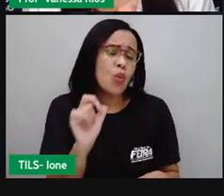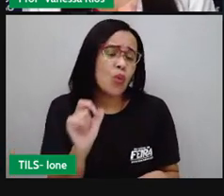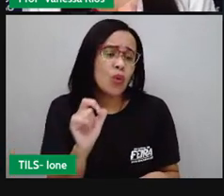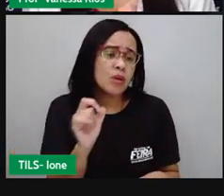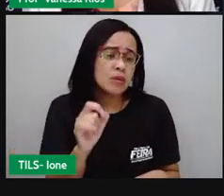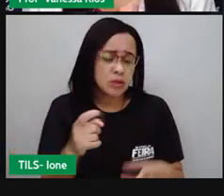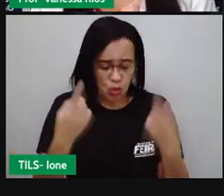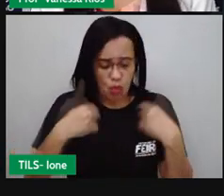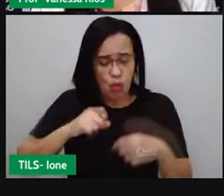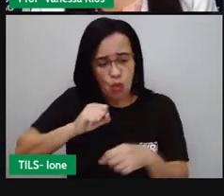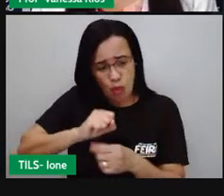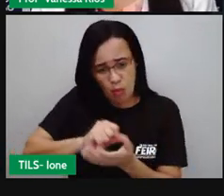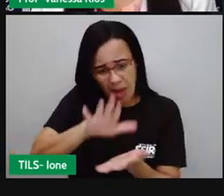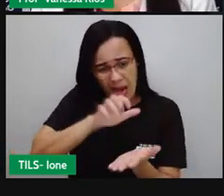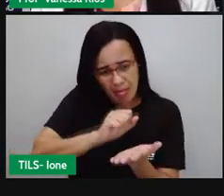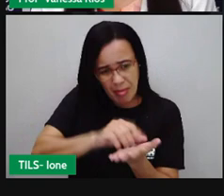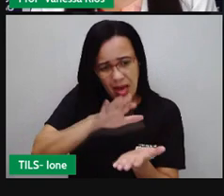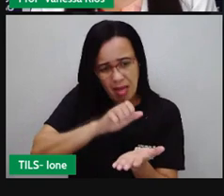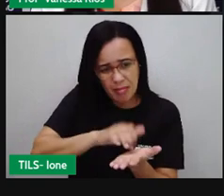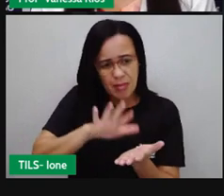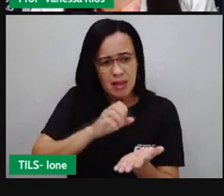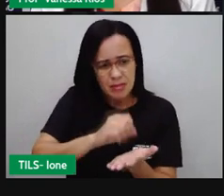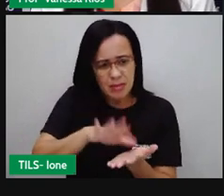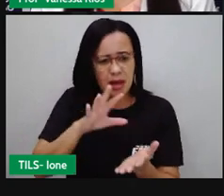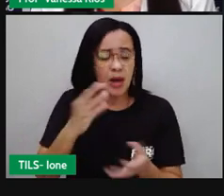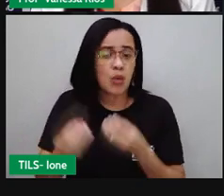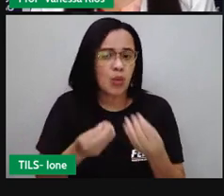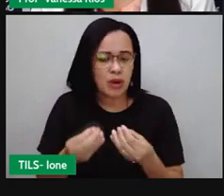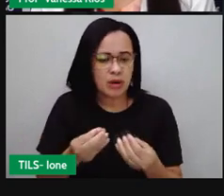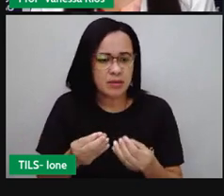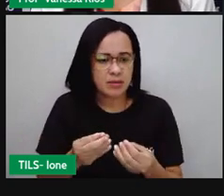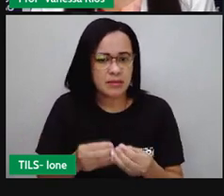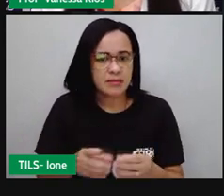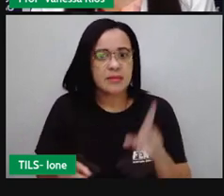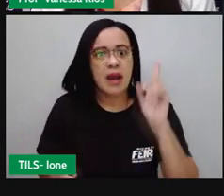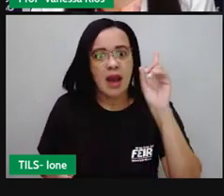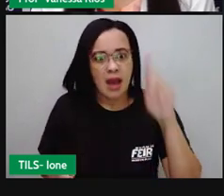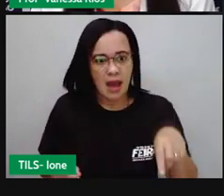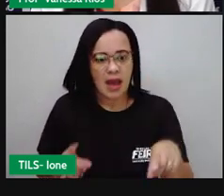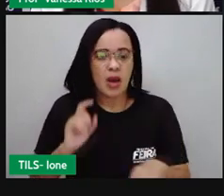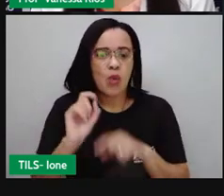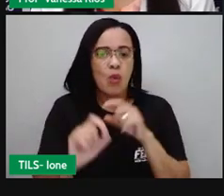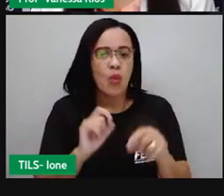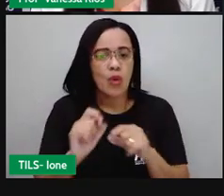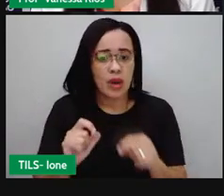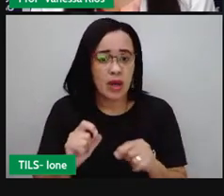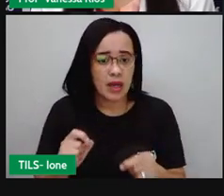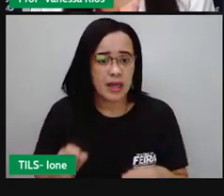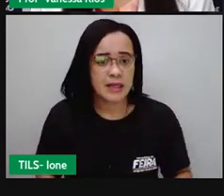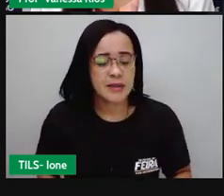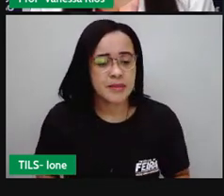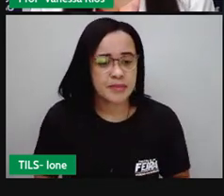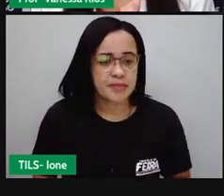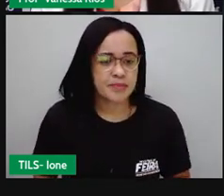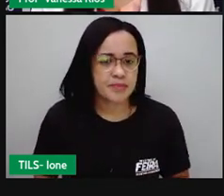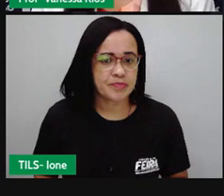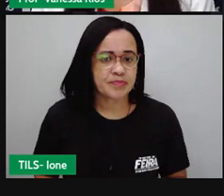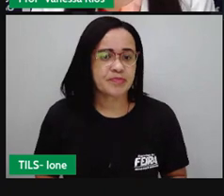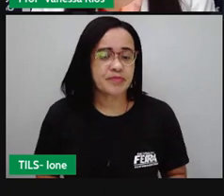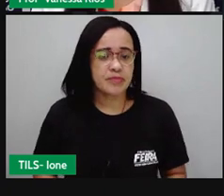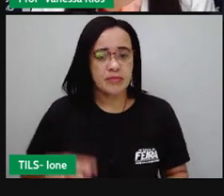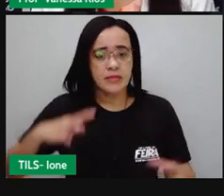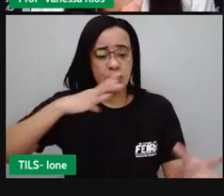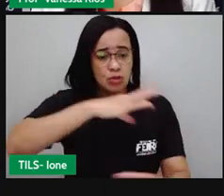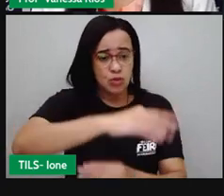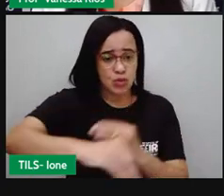A urina é uma substância constituída por produtos do metabolismo e substâncias que estão em